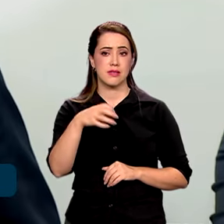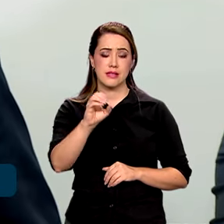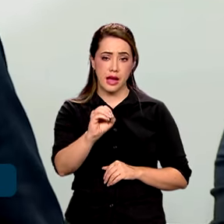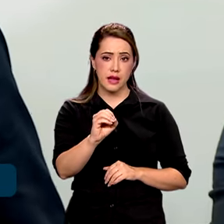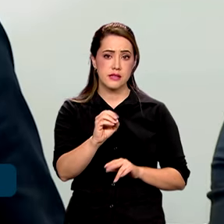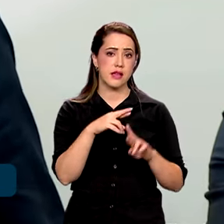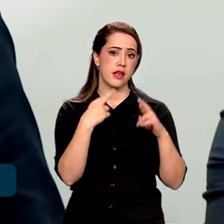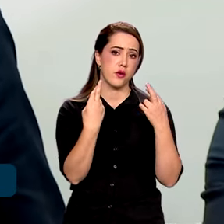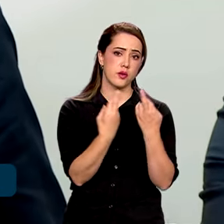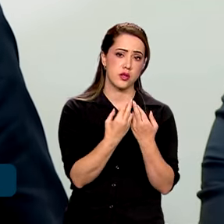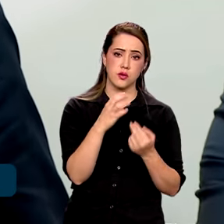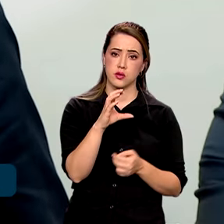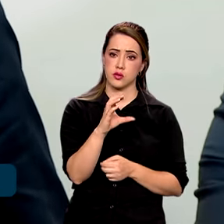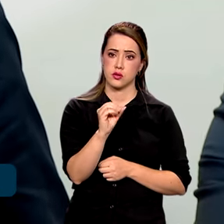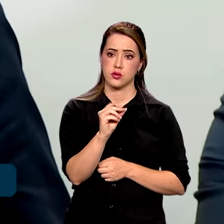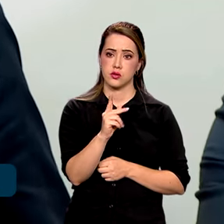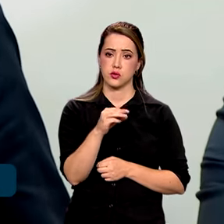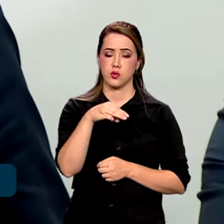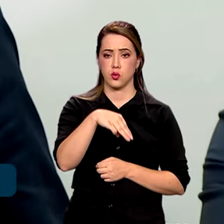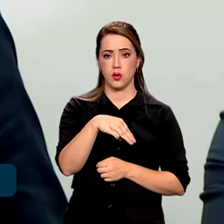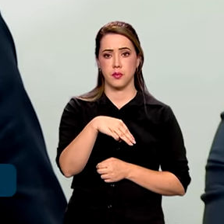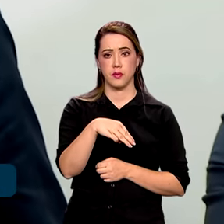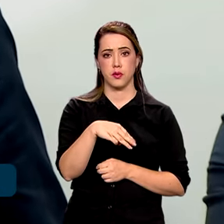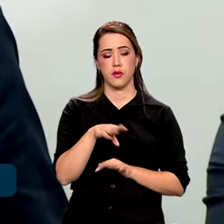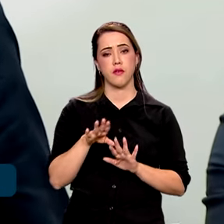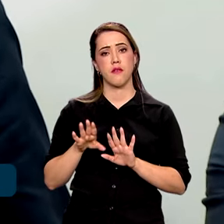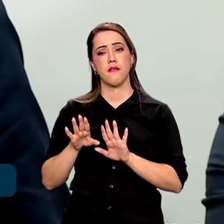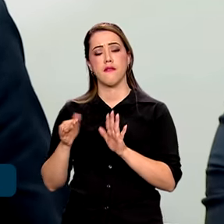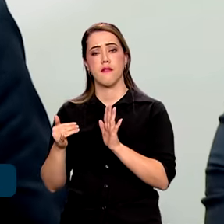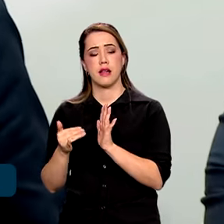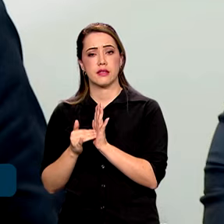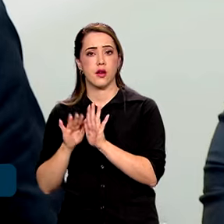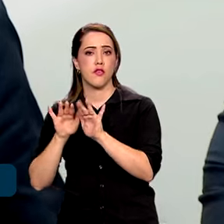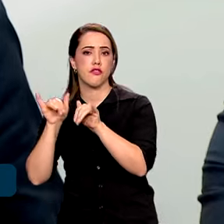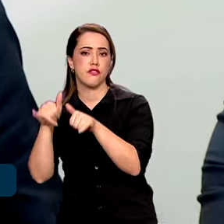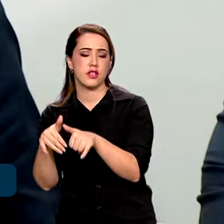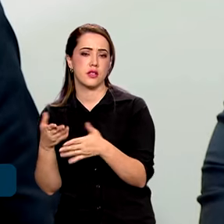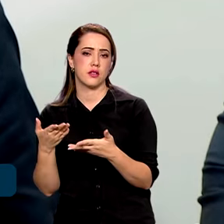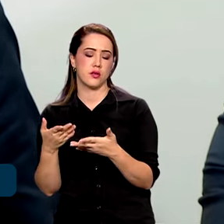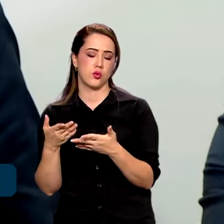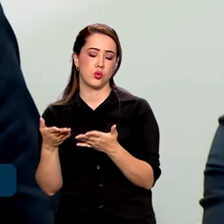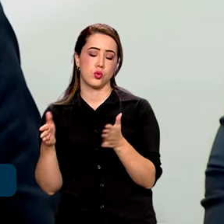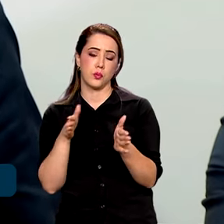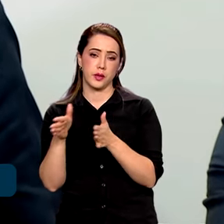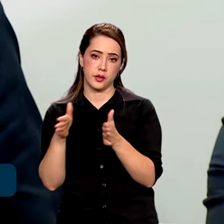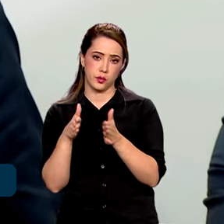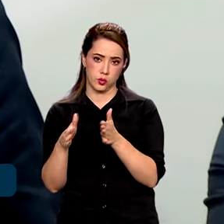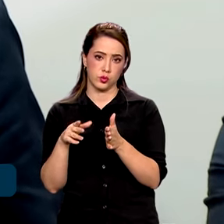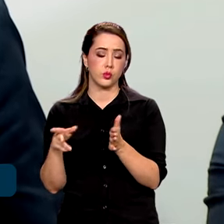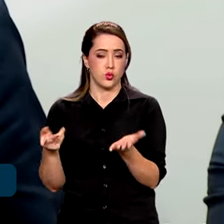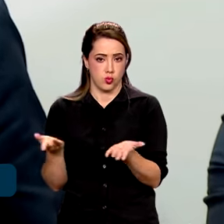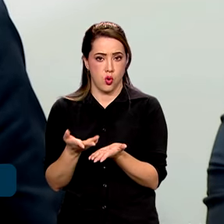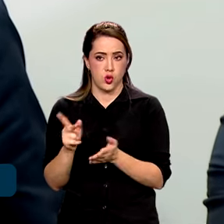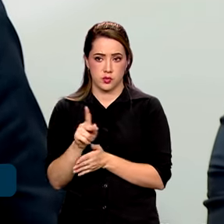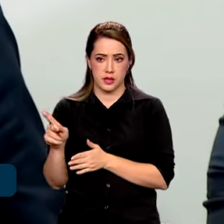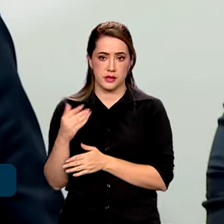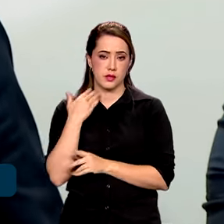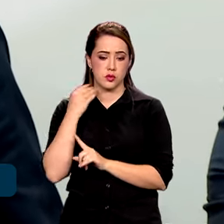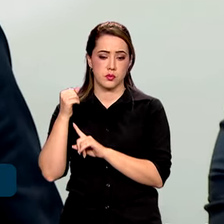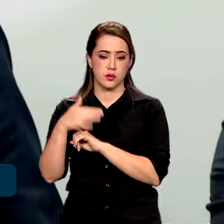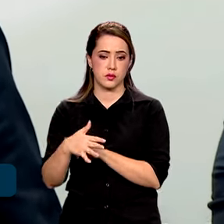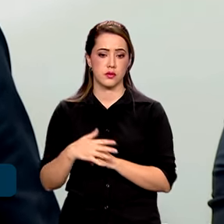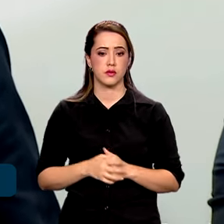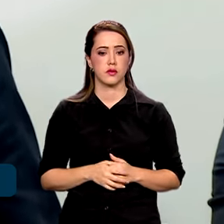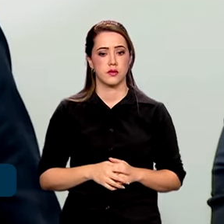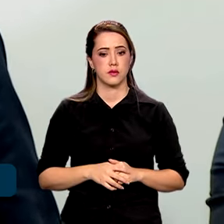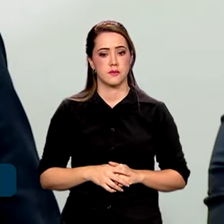do mandato do atual presidente do Banco Central, porque ele tem 12 copons. Então, dá para ele ficar